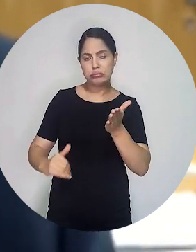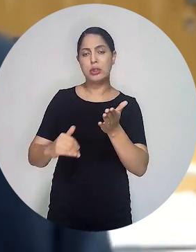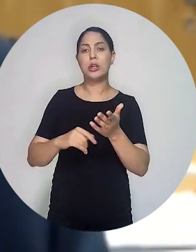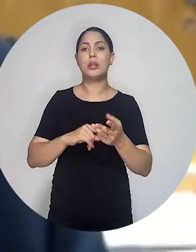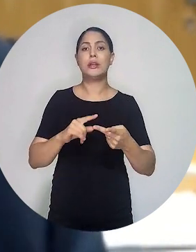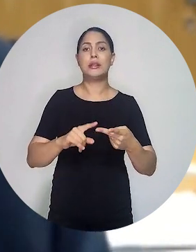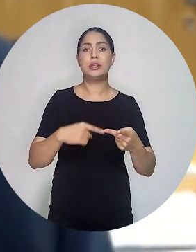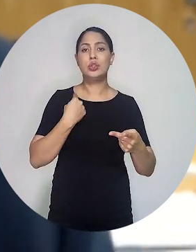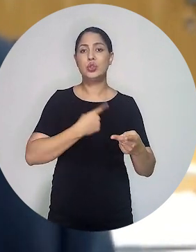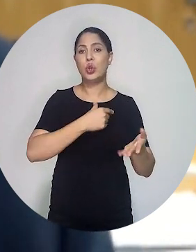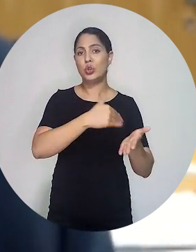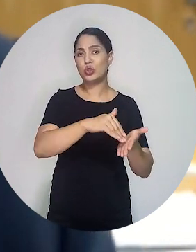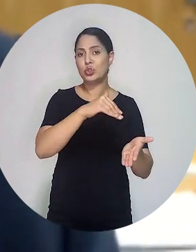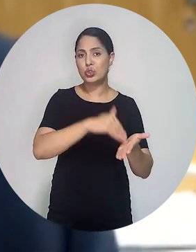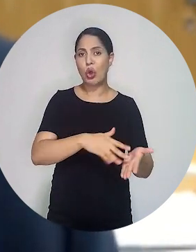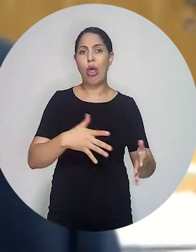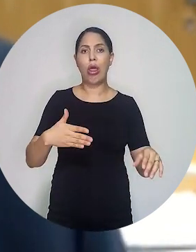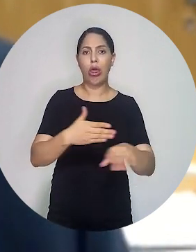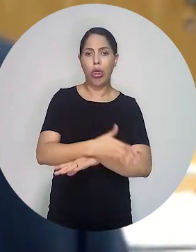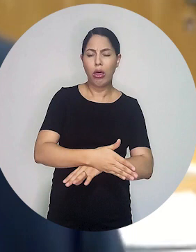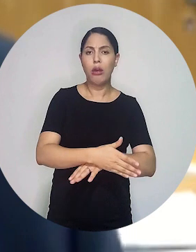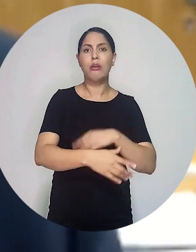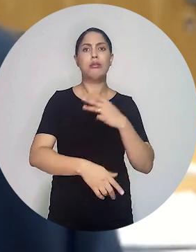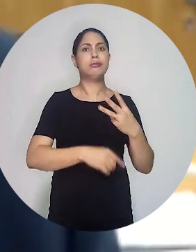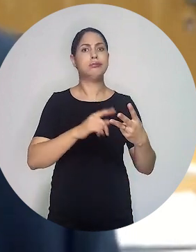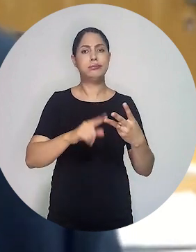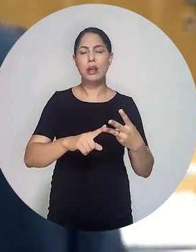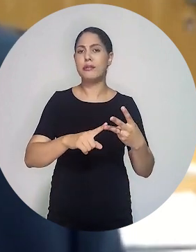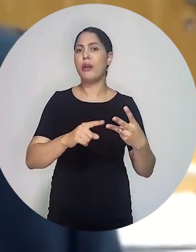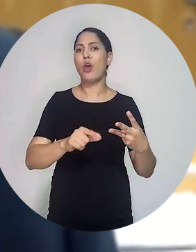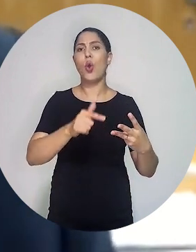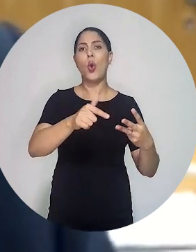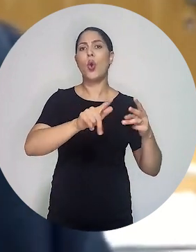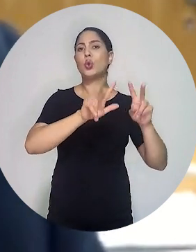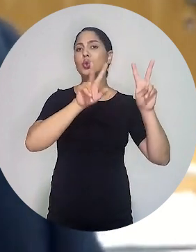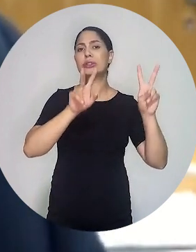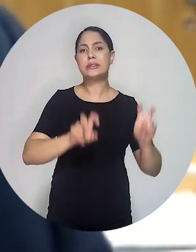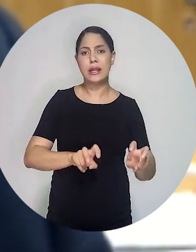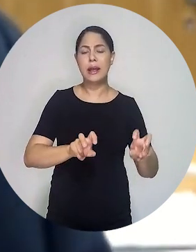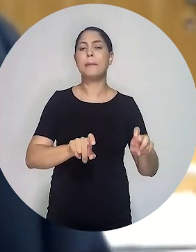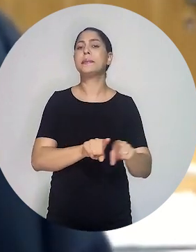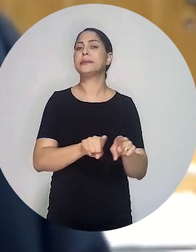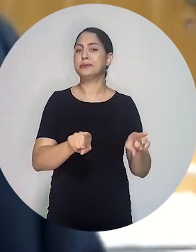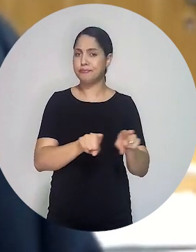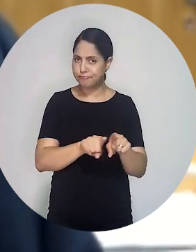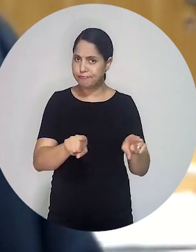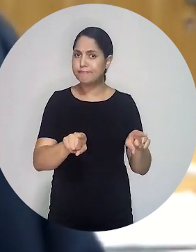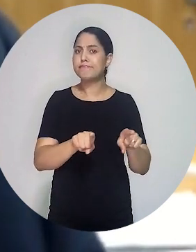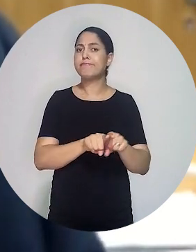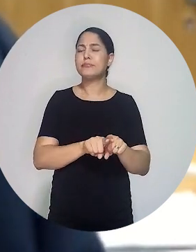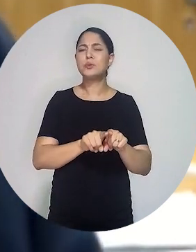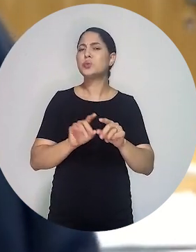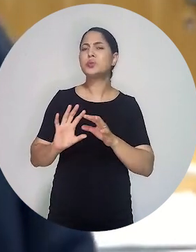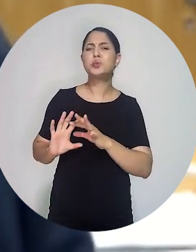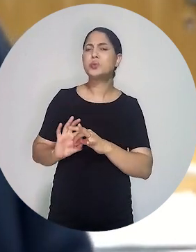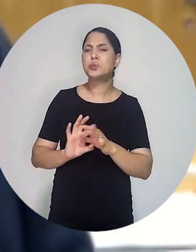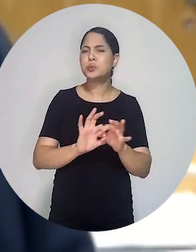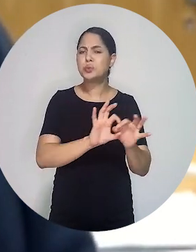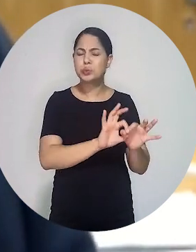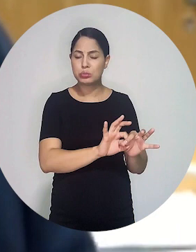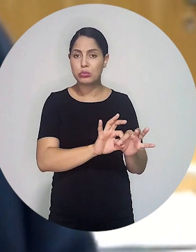inviolabilidade de nossos escritórios ofendidas, tivemos por muitos anos também muitas outras pautas